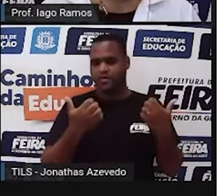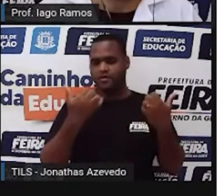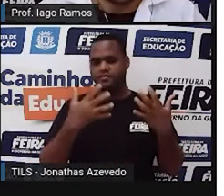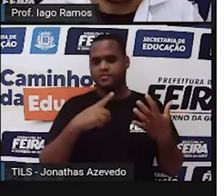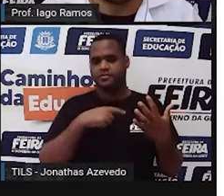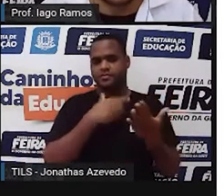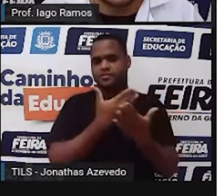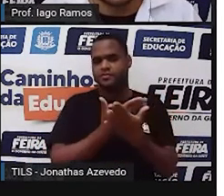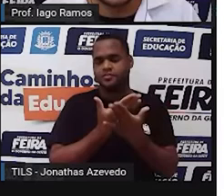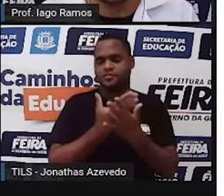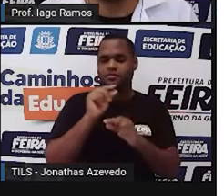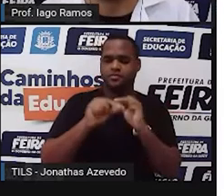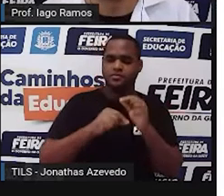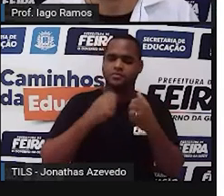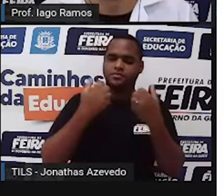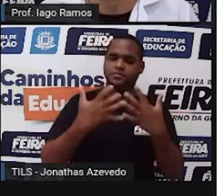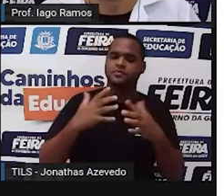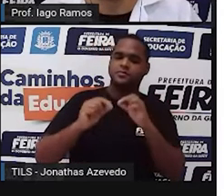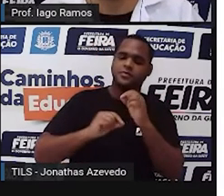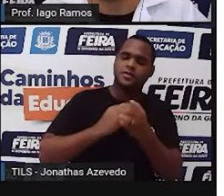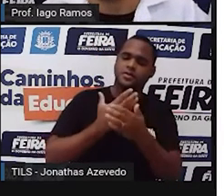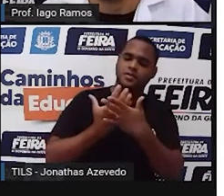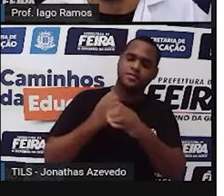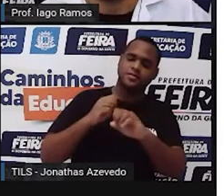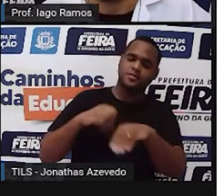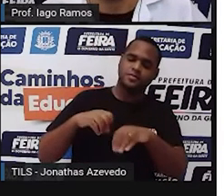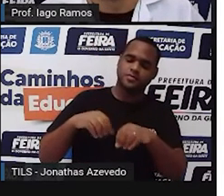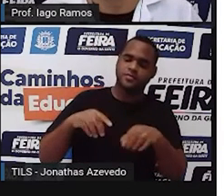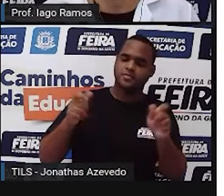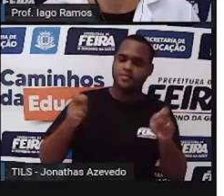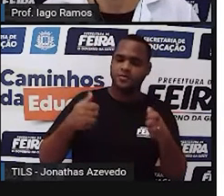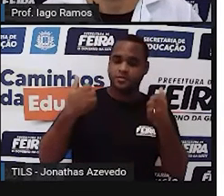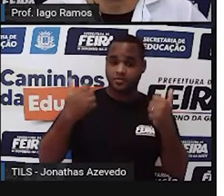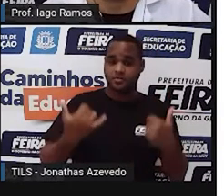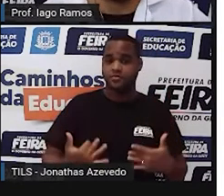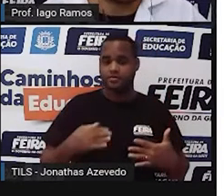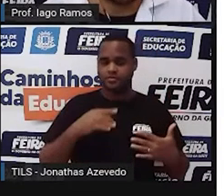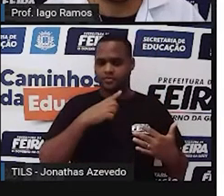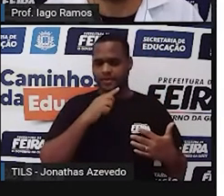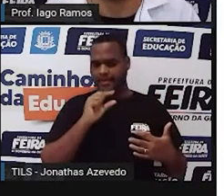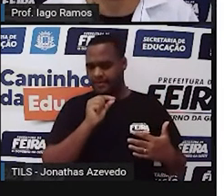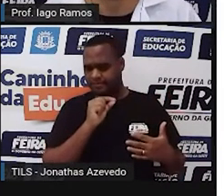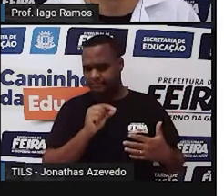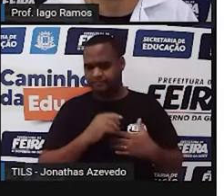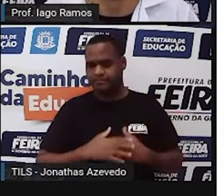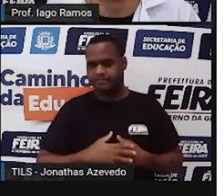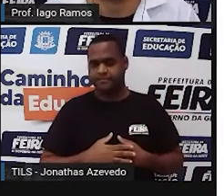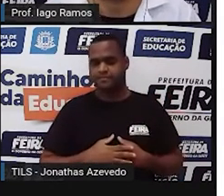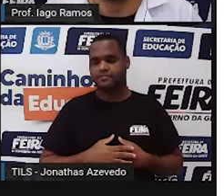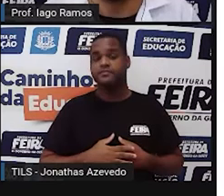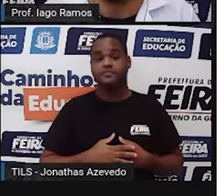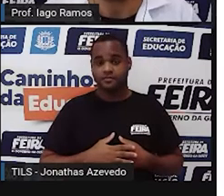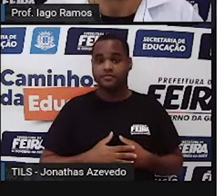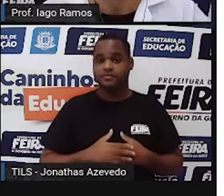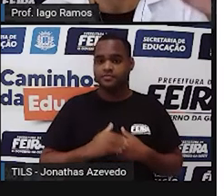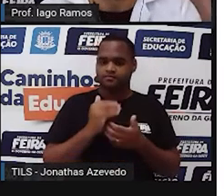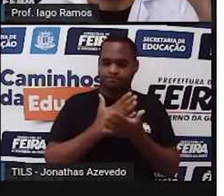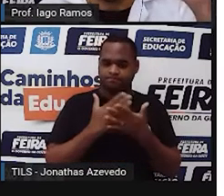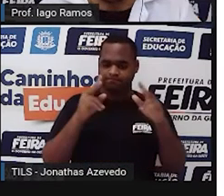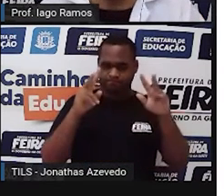gente estudou até agora aqui, até essa aula aí? Desde aulas anteriores, a gente já passou por esses assuntos, né?